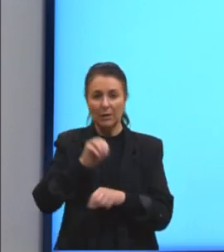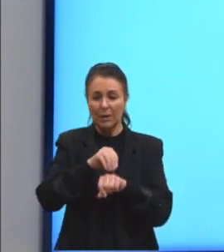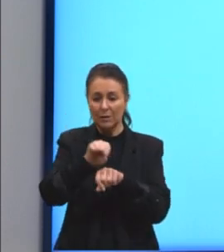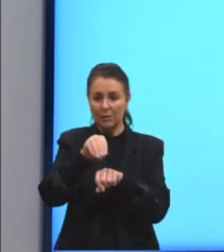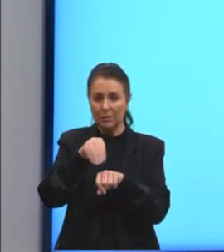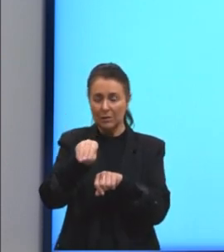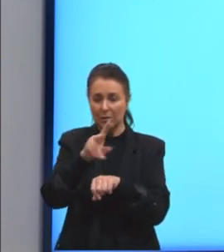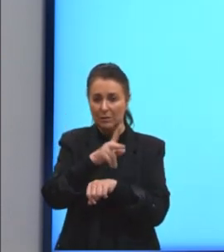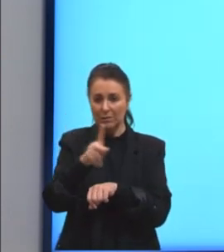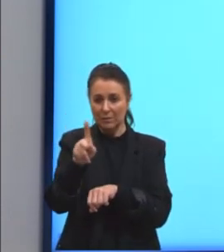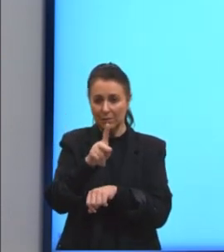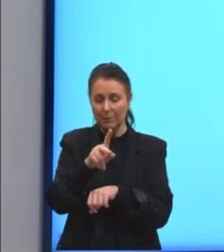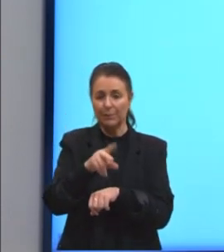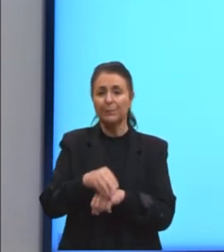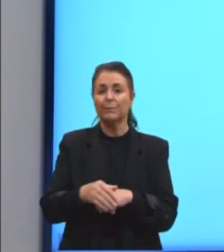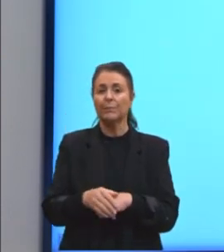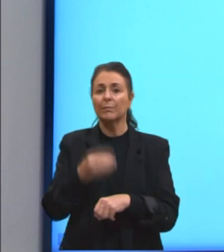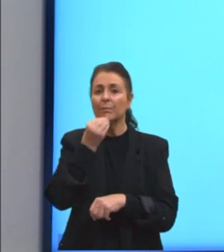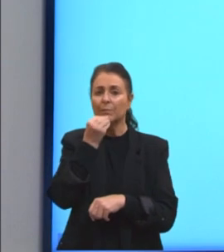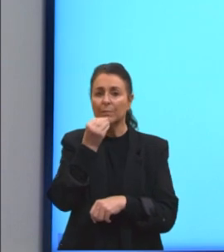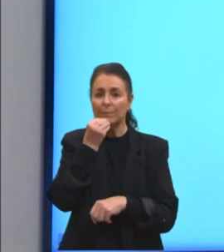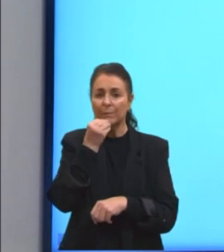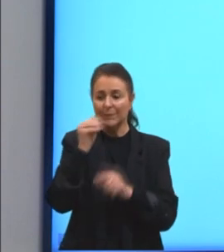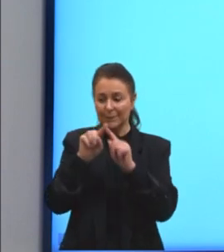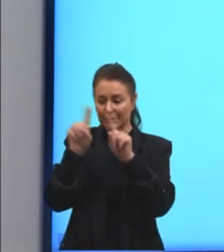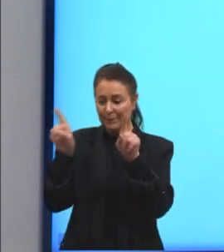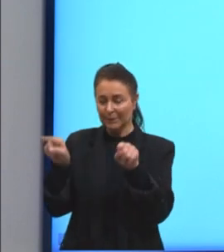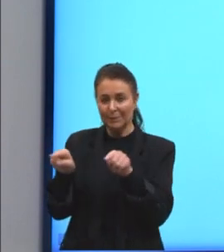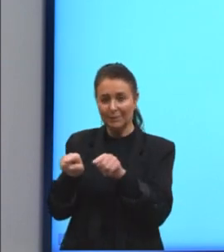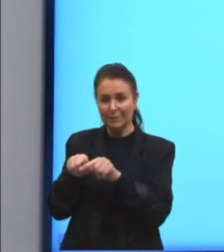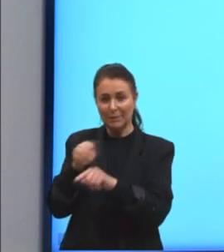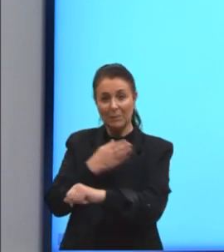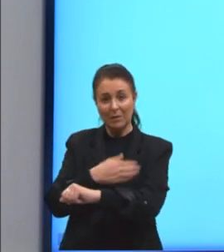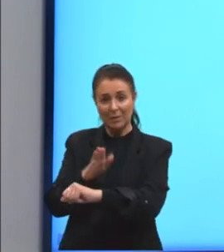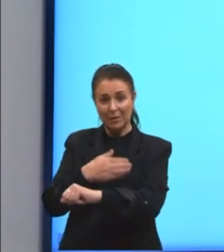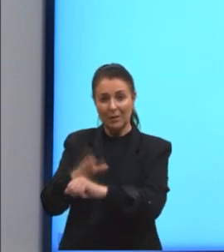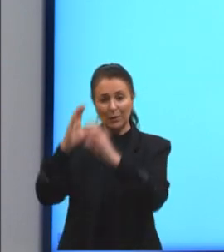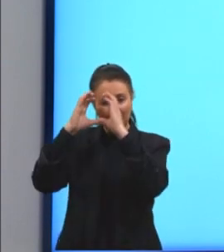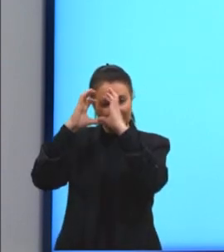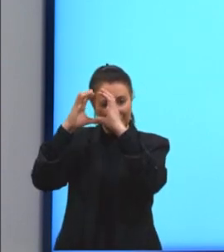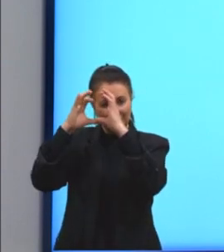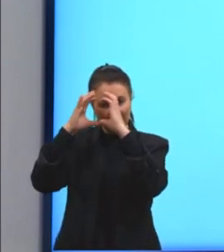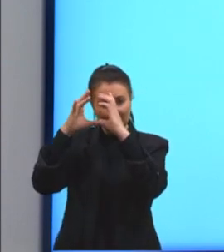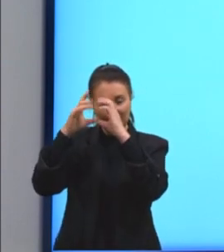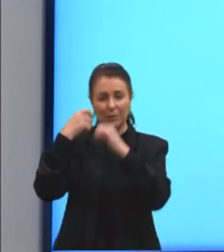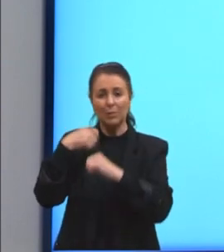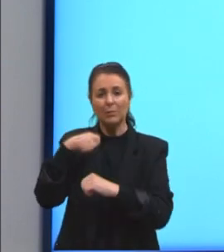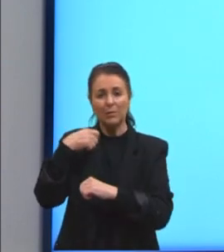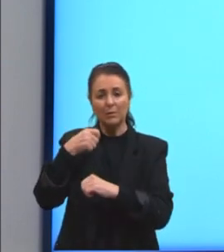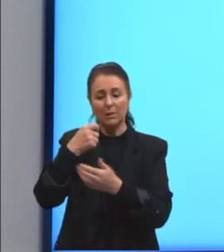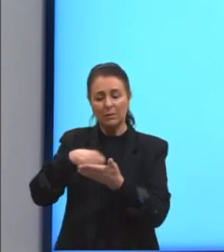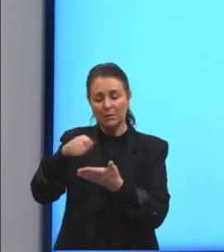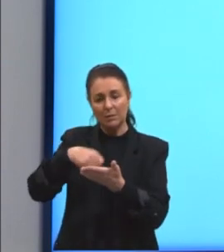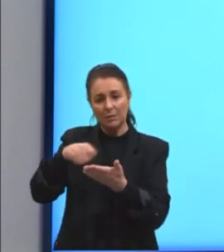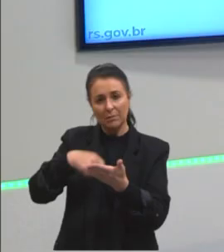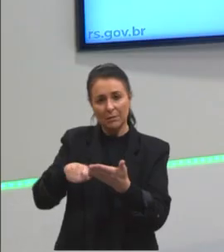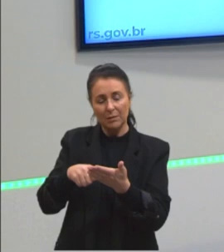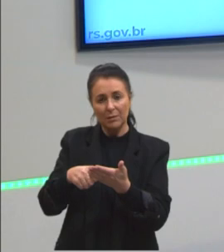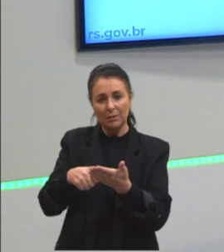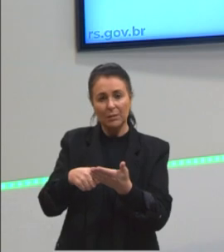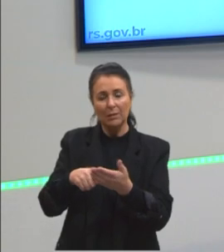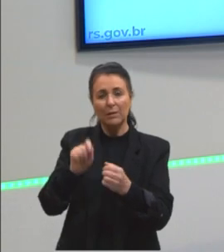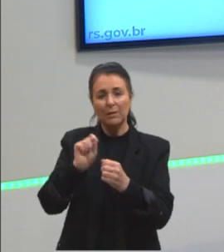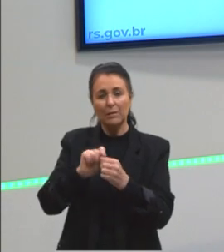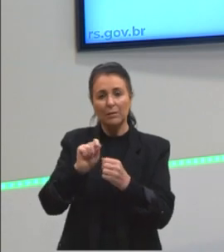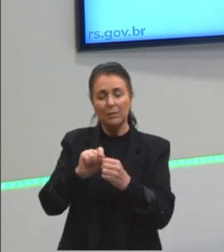aqui, obviamente, eu coloquei aqui no balãozinho, mas treinando os cálculos mentais, a gente não precisa escrever, né? A gente vai